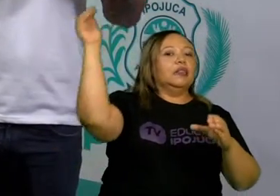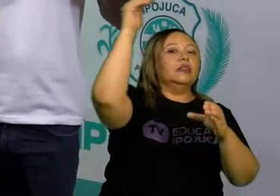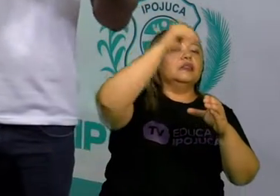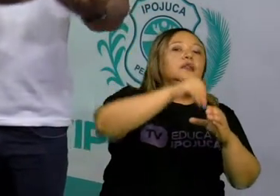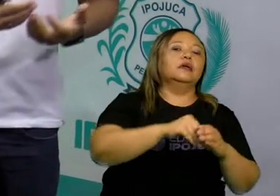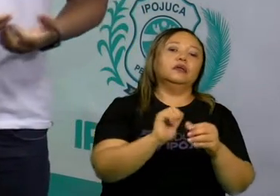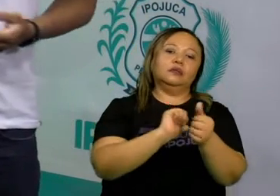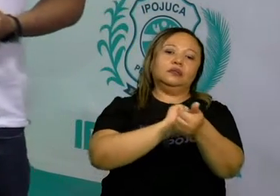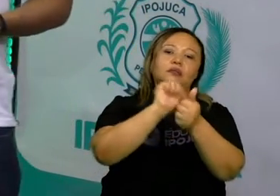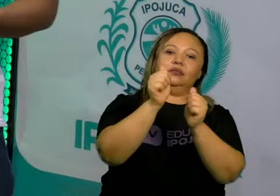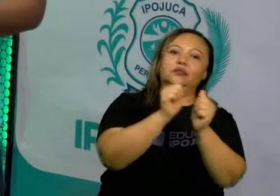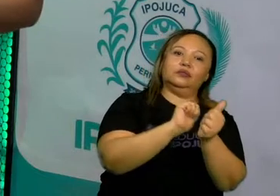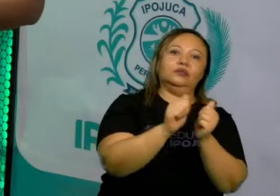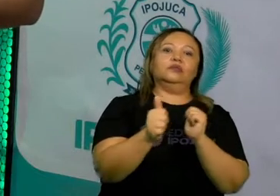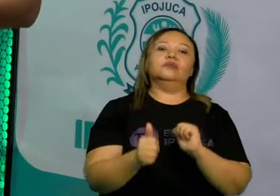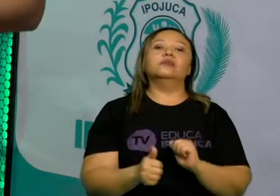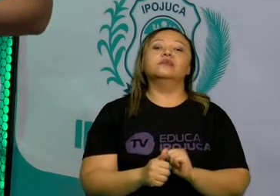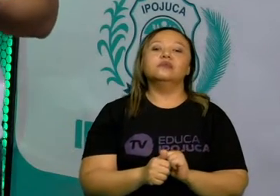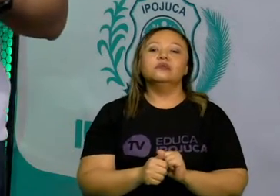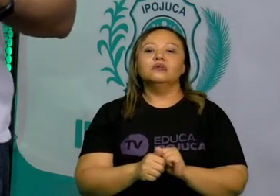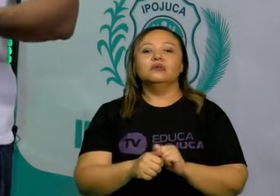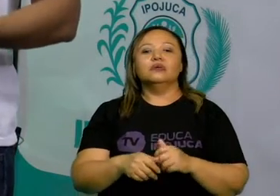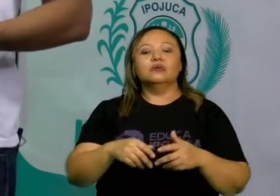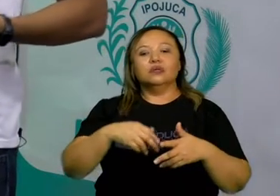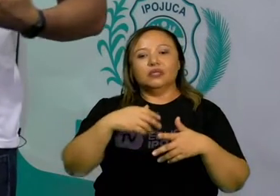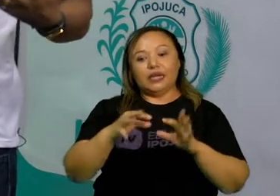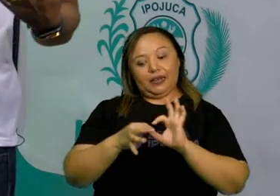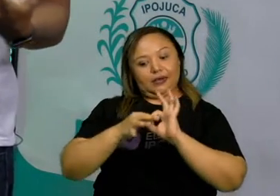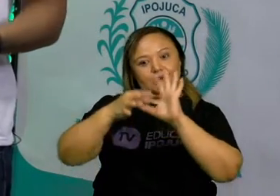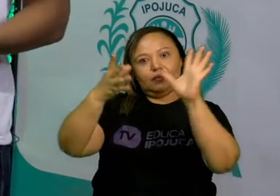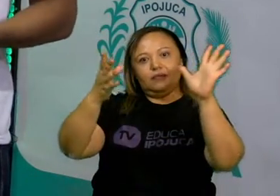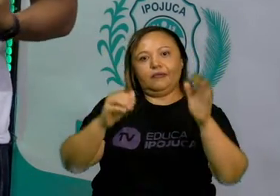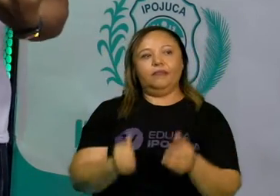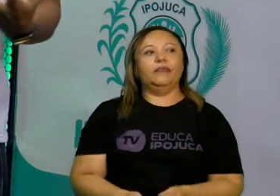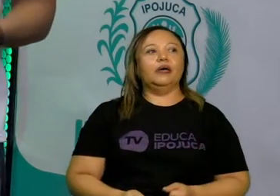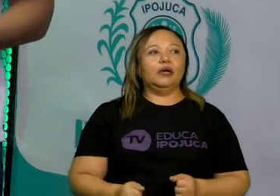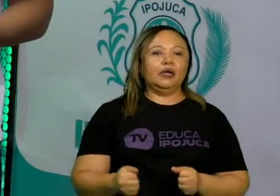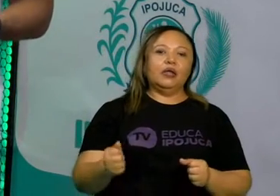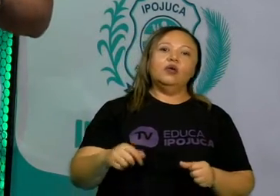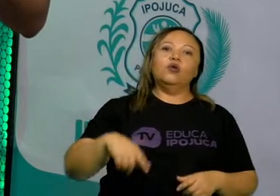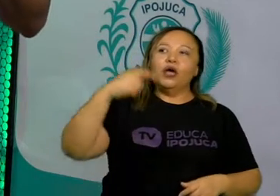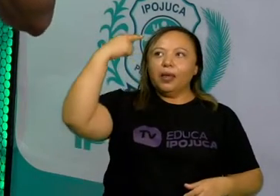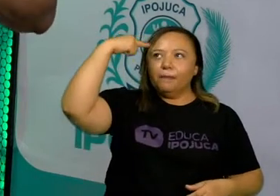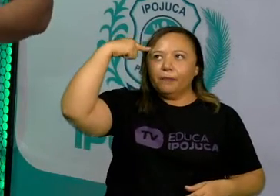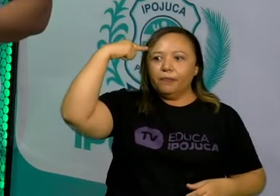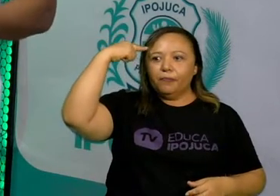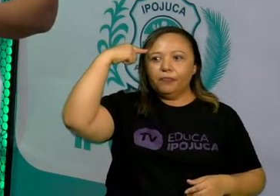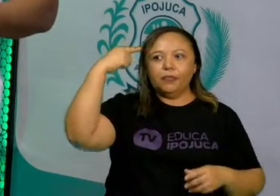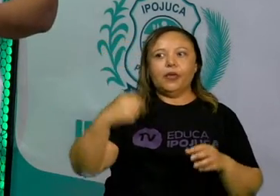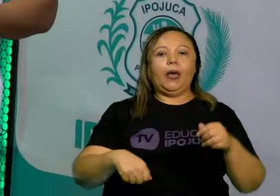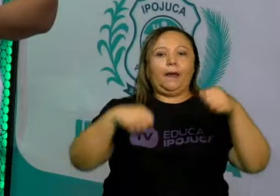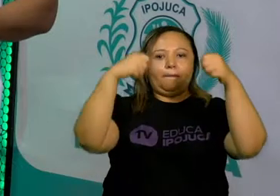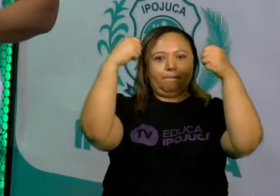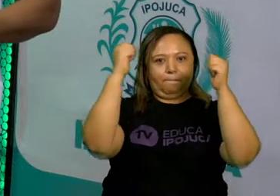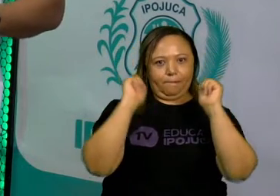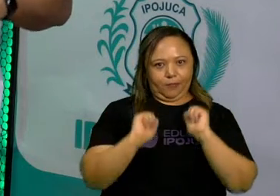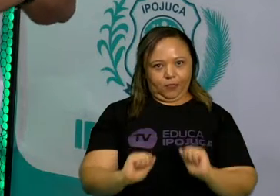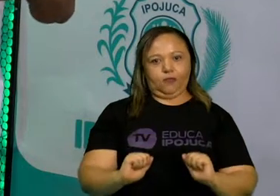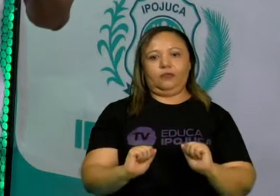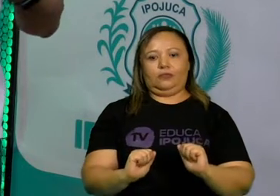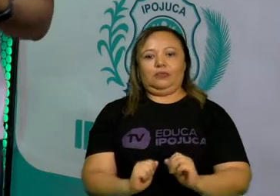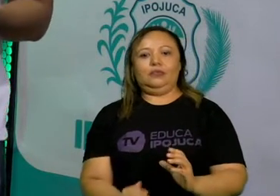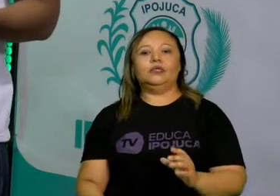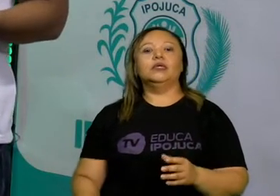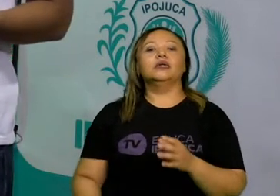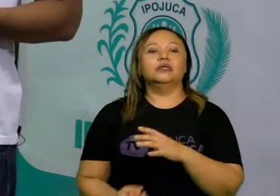a realidade e trazer o imaginário para o presente, dar